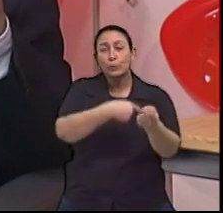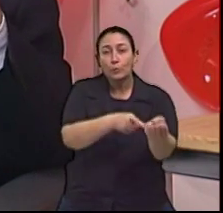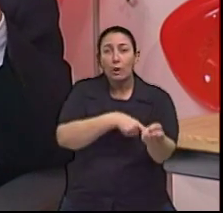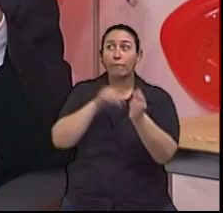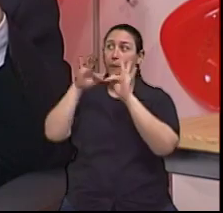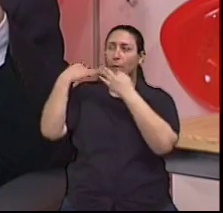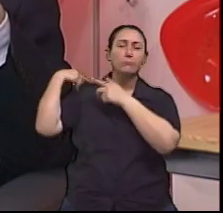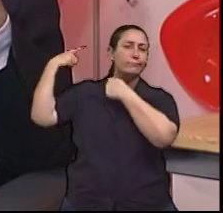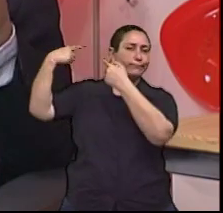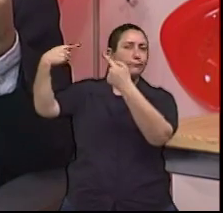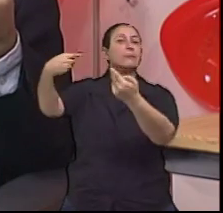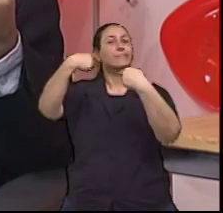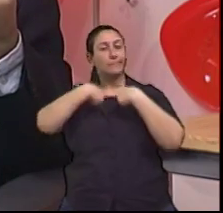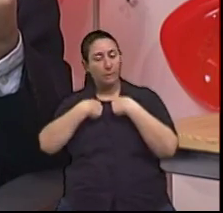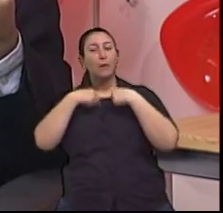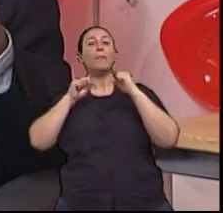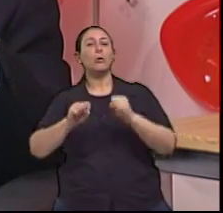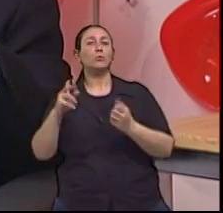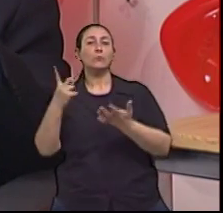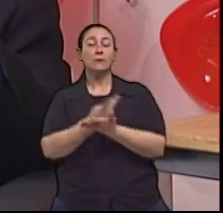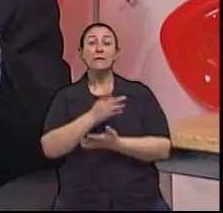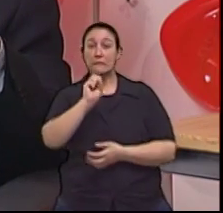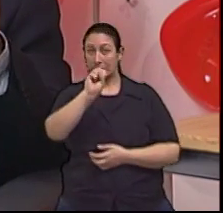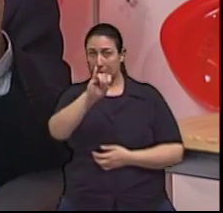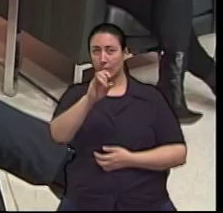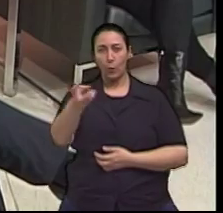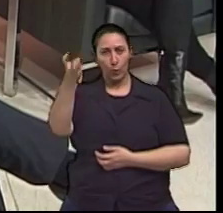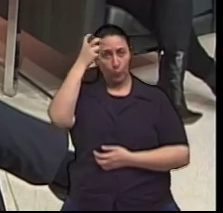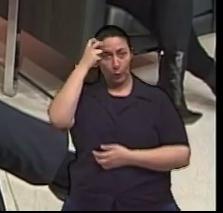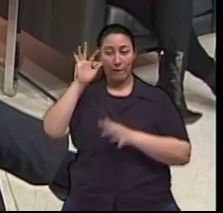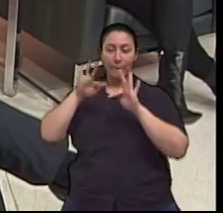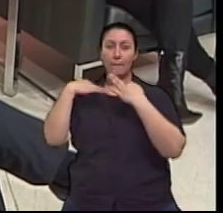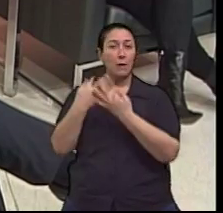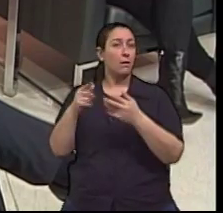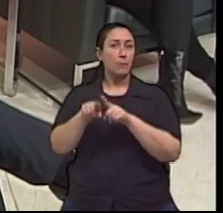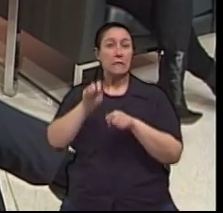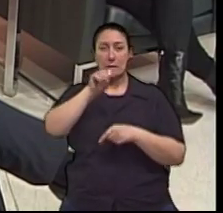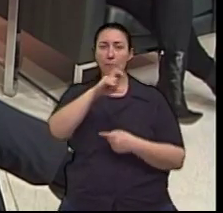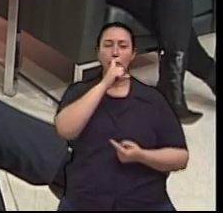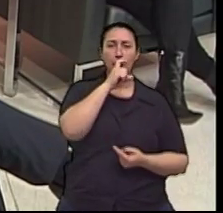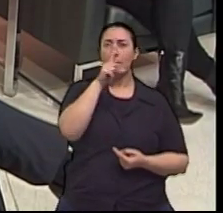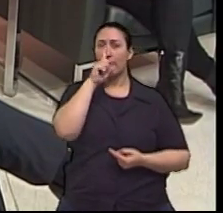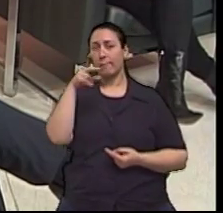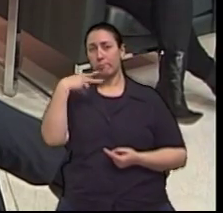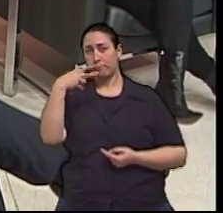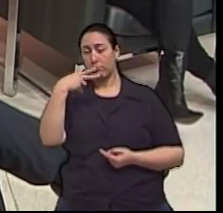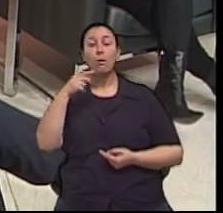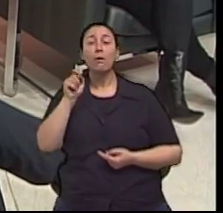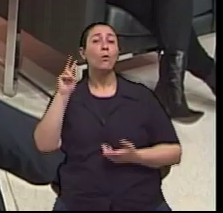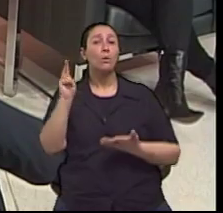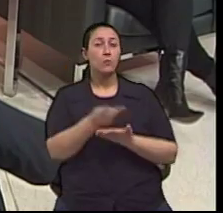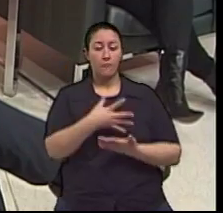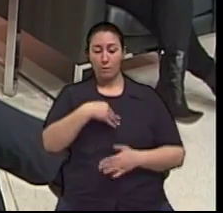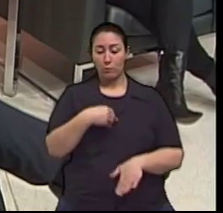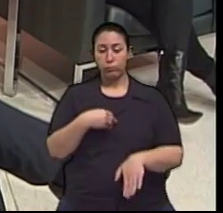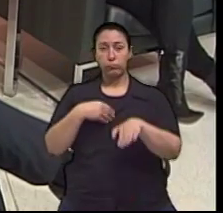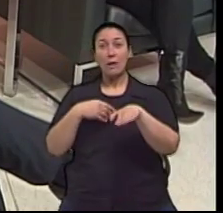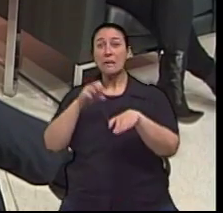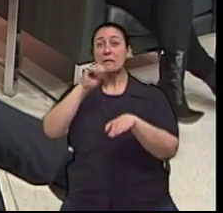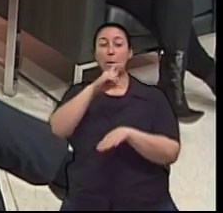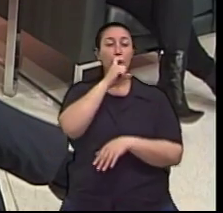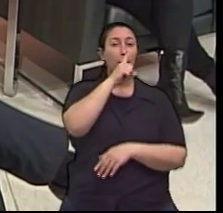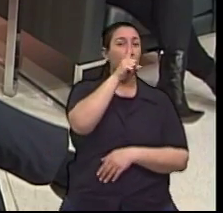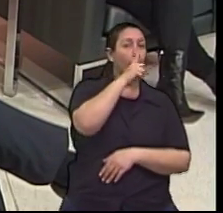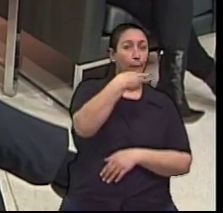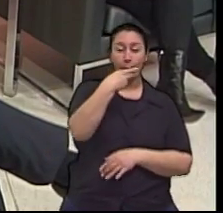E aí vem uma coisa também da cultura familiar. Se o pai fumava e a mãe fumava, dificilmente o filho não vai fumar. E já